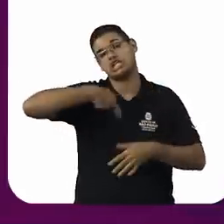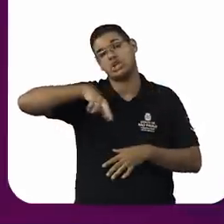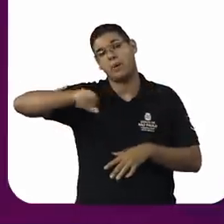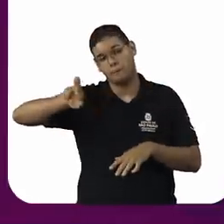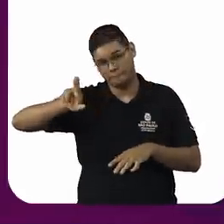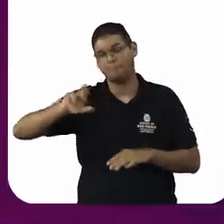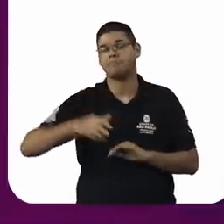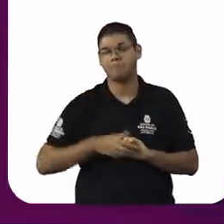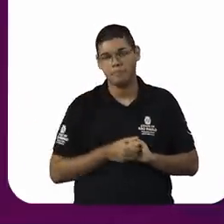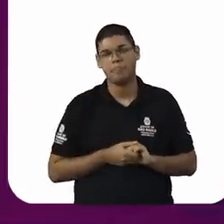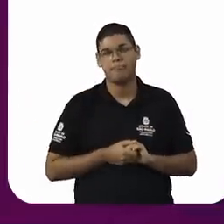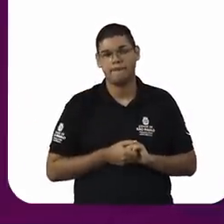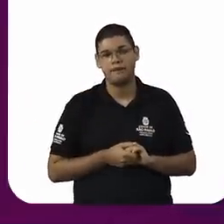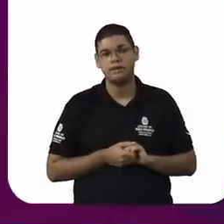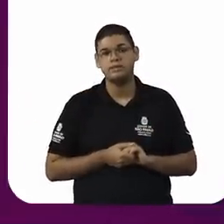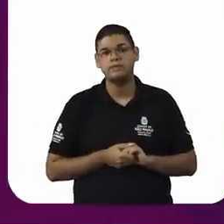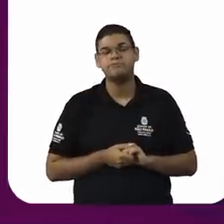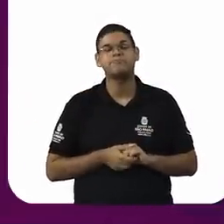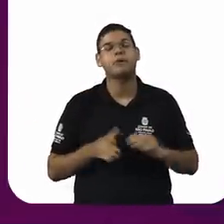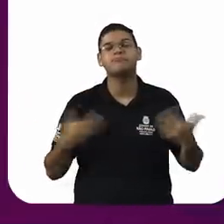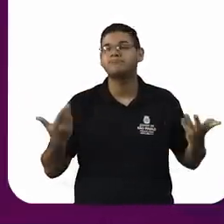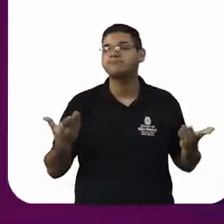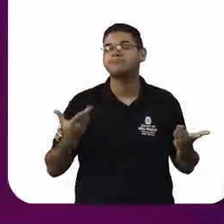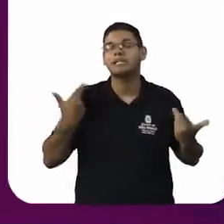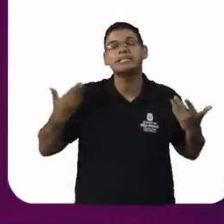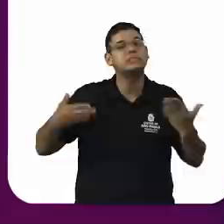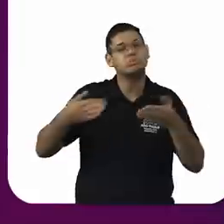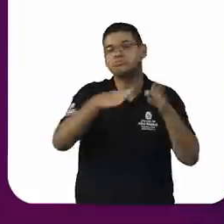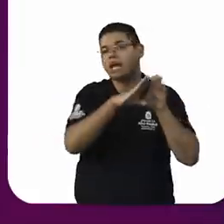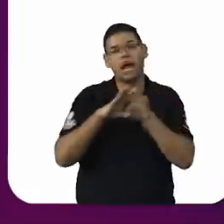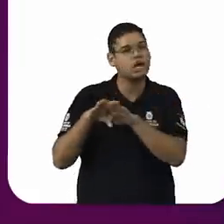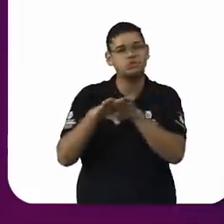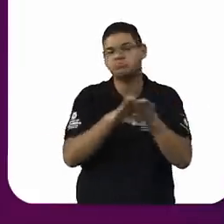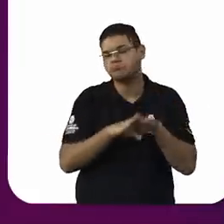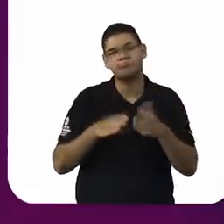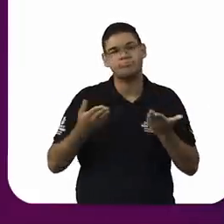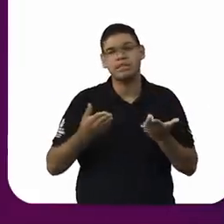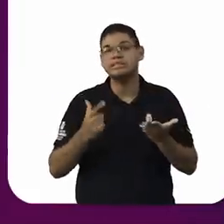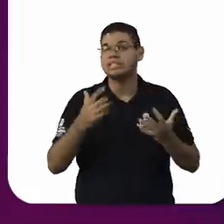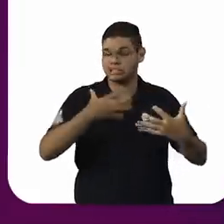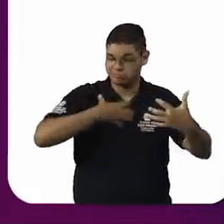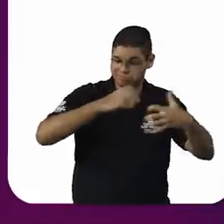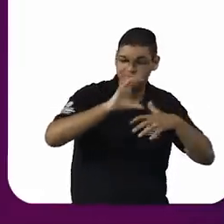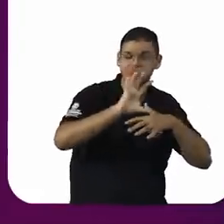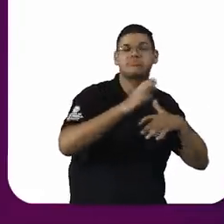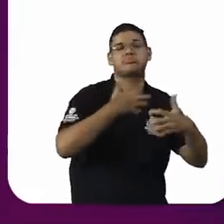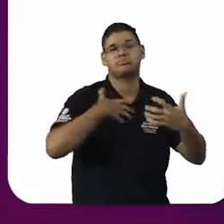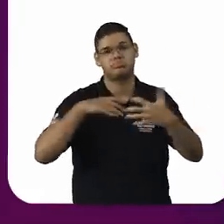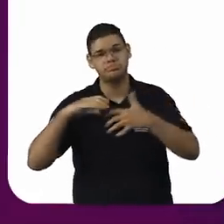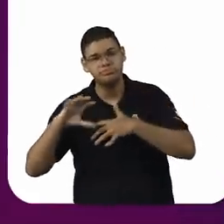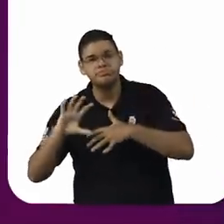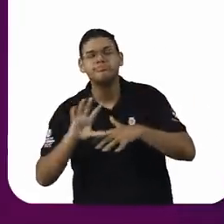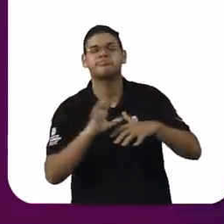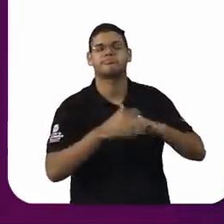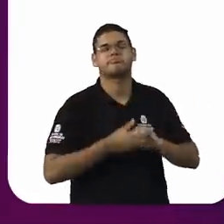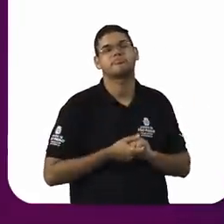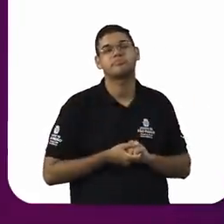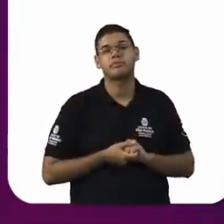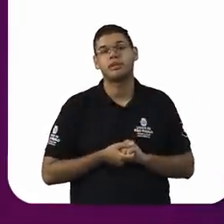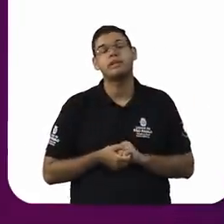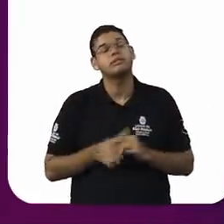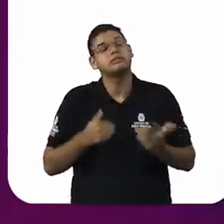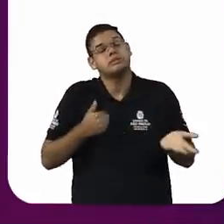é promover-se em solidariedade. O papel da religião é solidariedade. Não é? Então, na minha